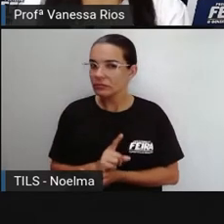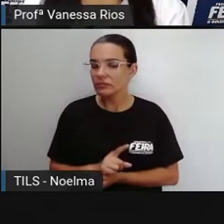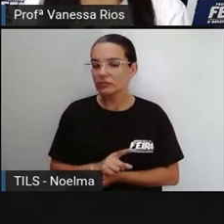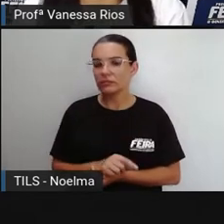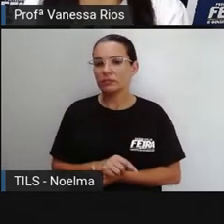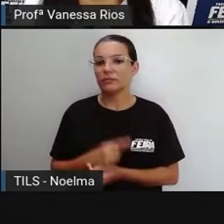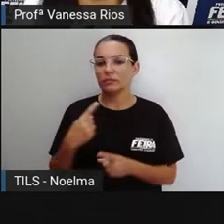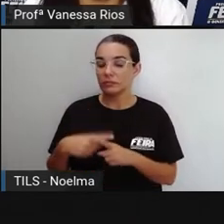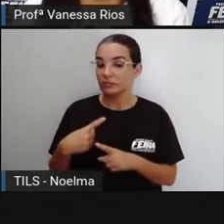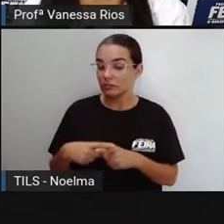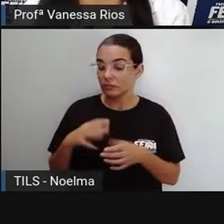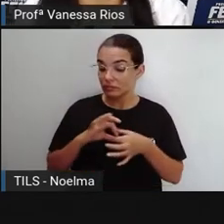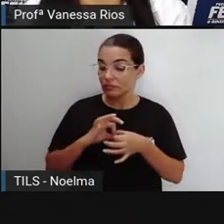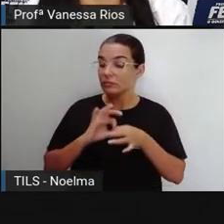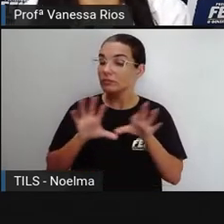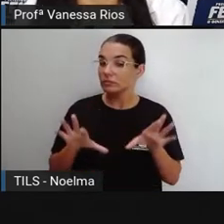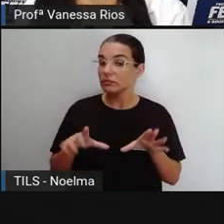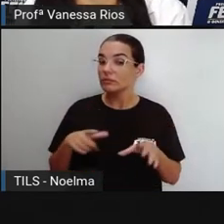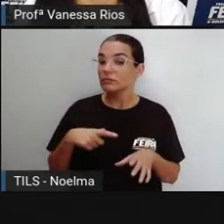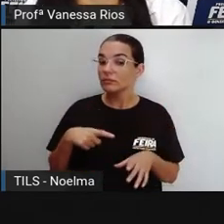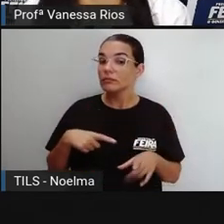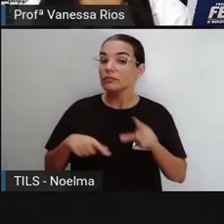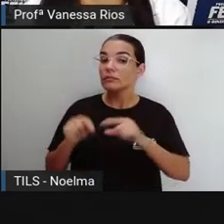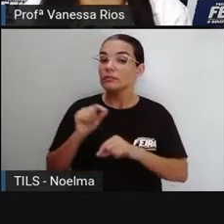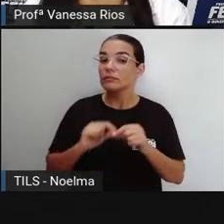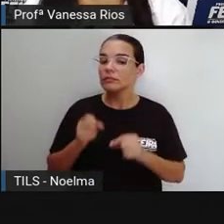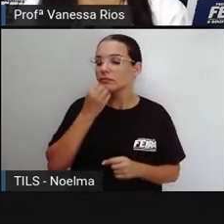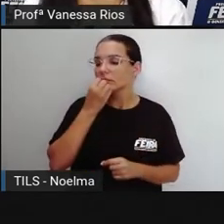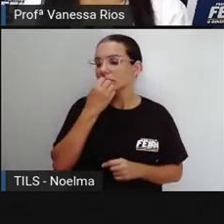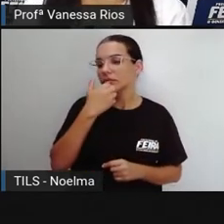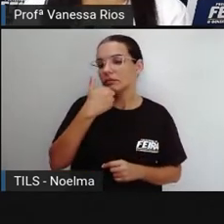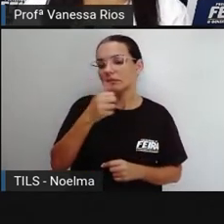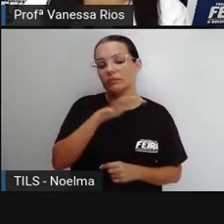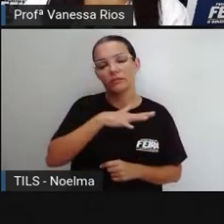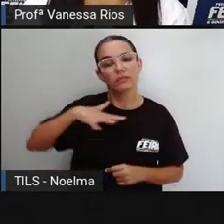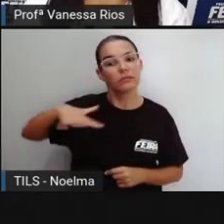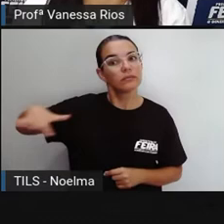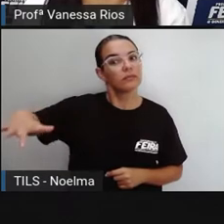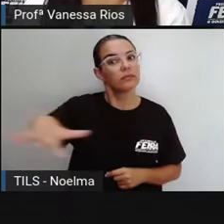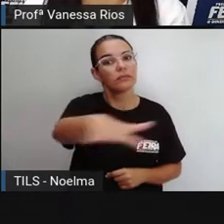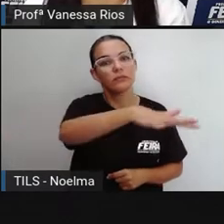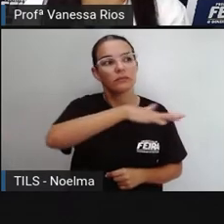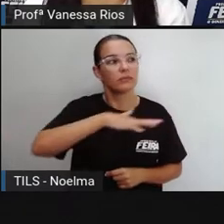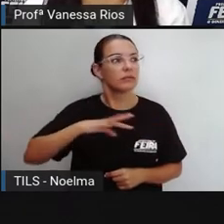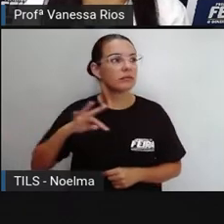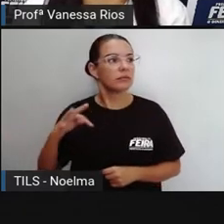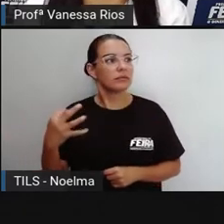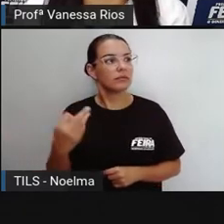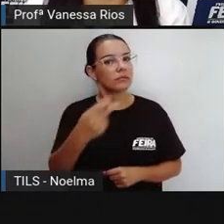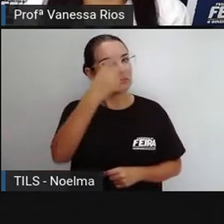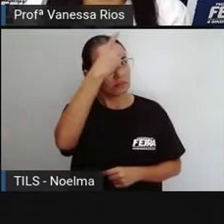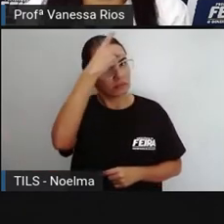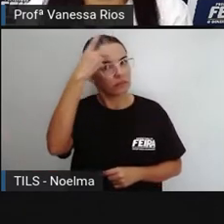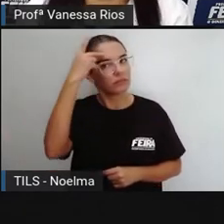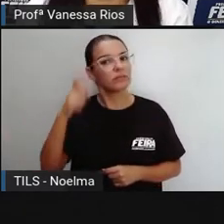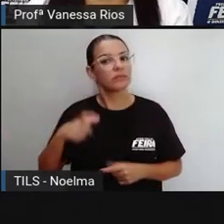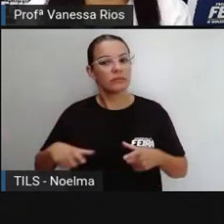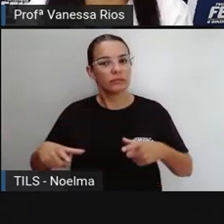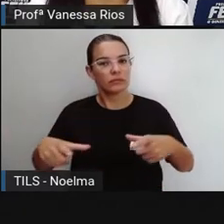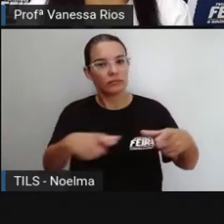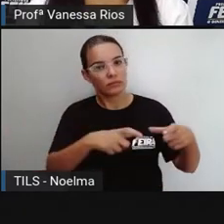de democracia, elas surgem para beneficiar todas as pessoas daquele espaço.